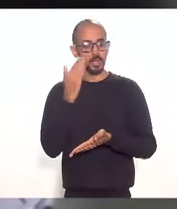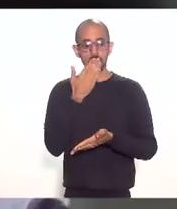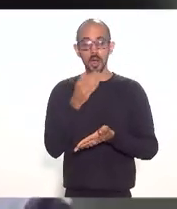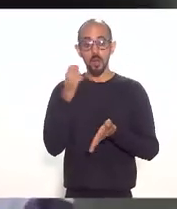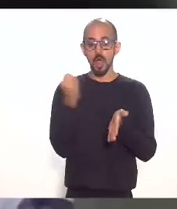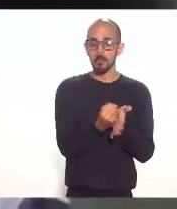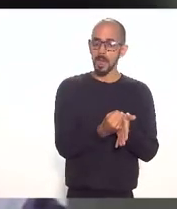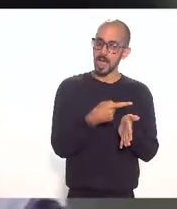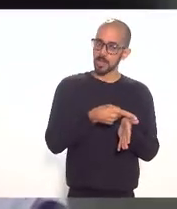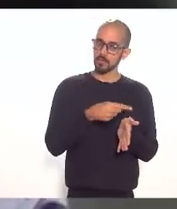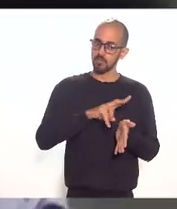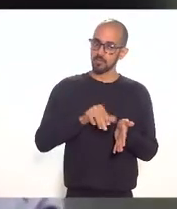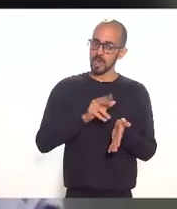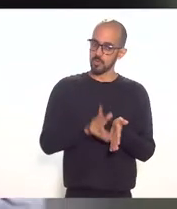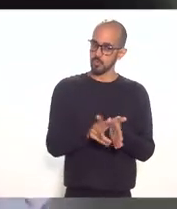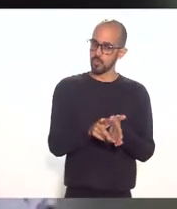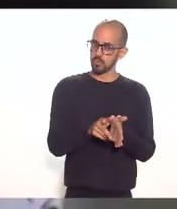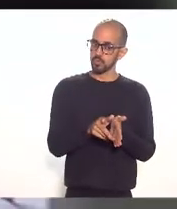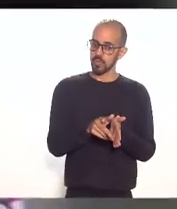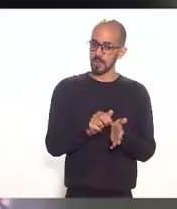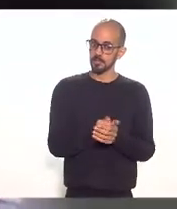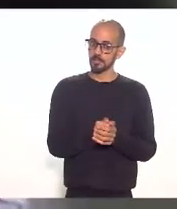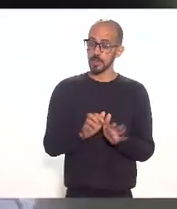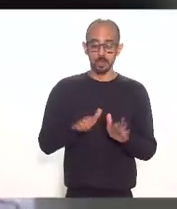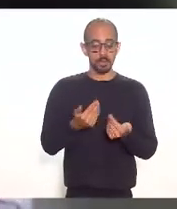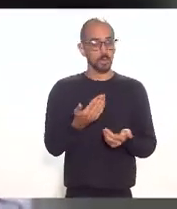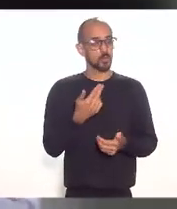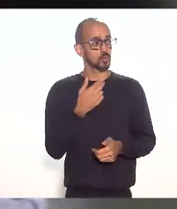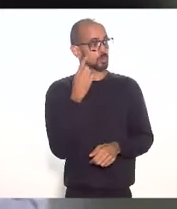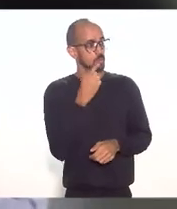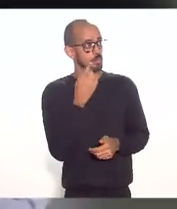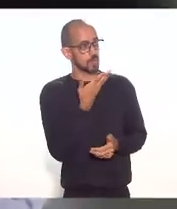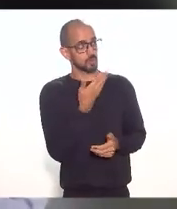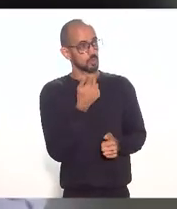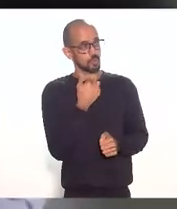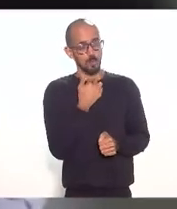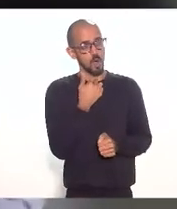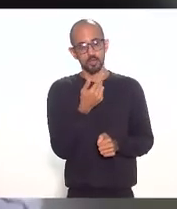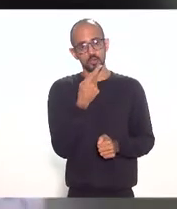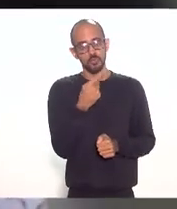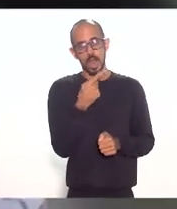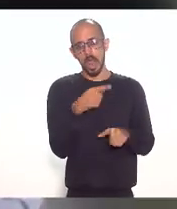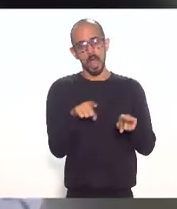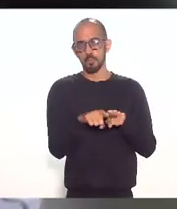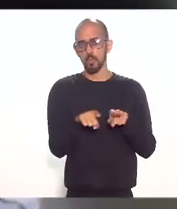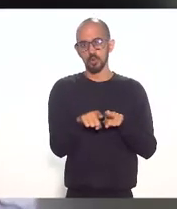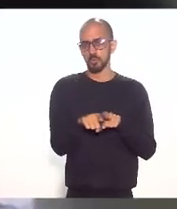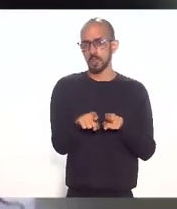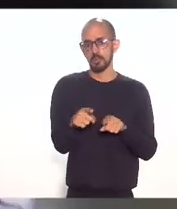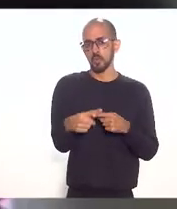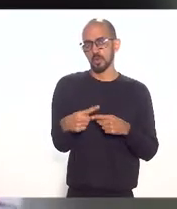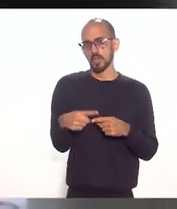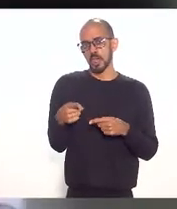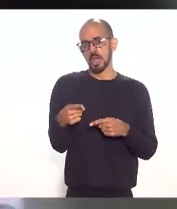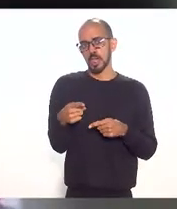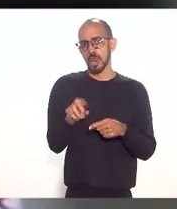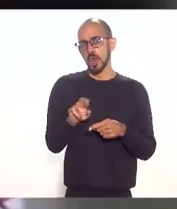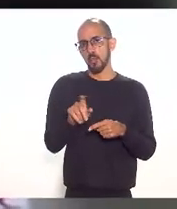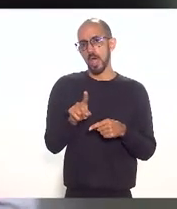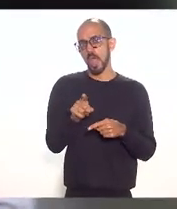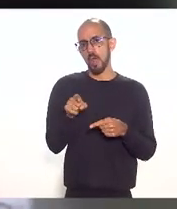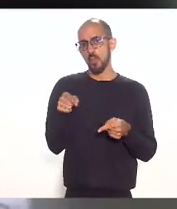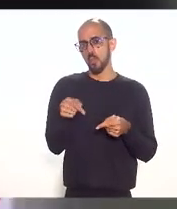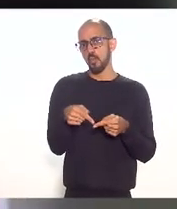além disso senhor deputado eu não poderia dizer até porque essa questão não foi fácil não foi objeto de parecer da PGE